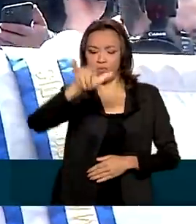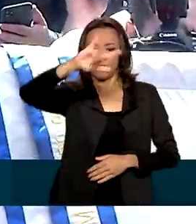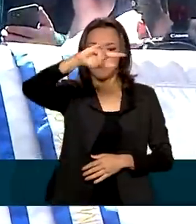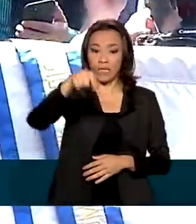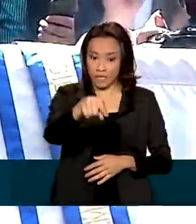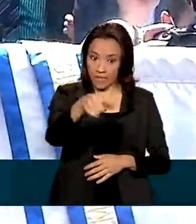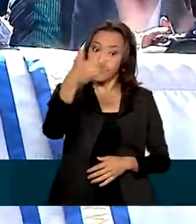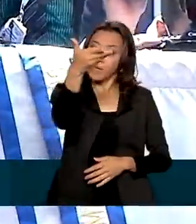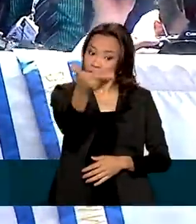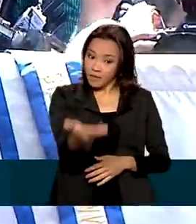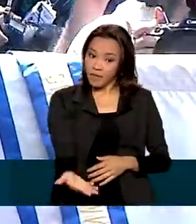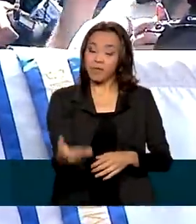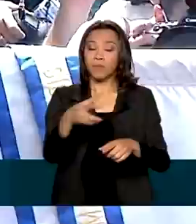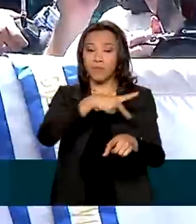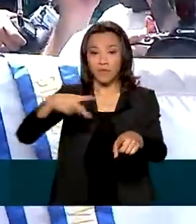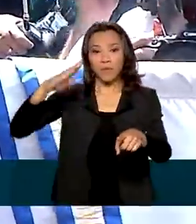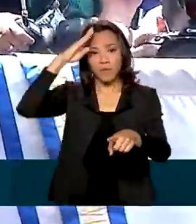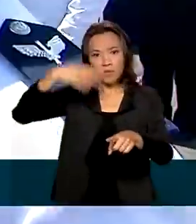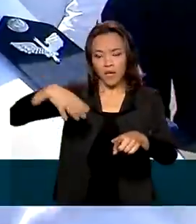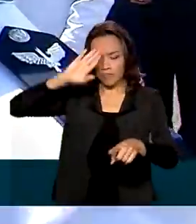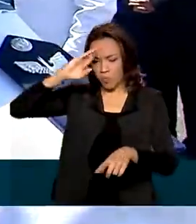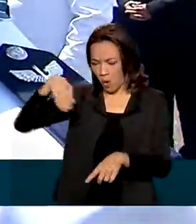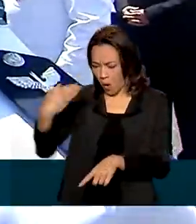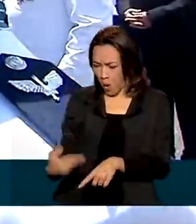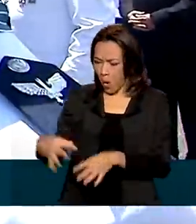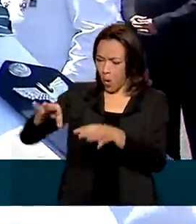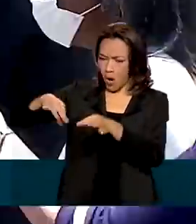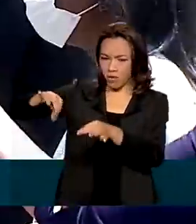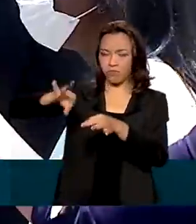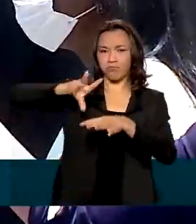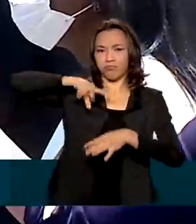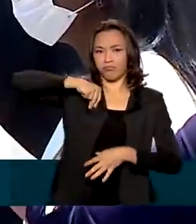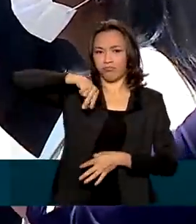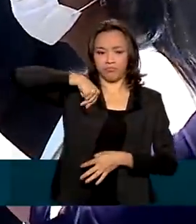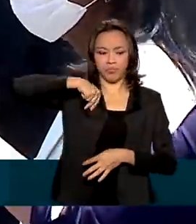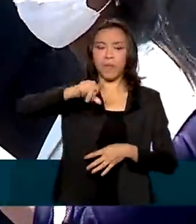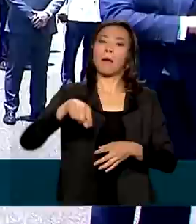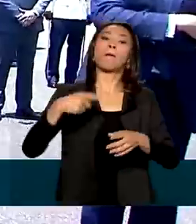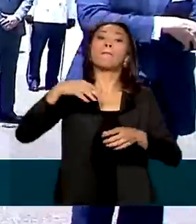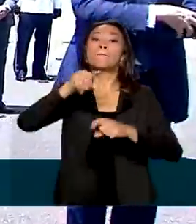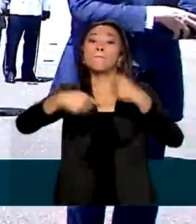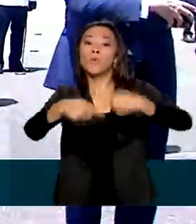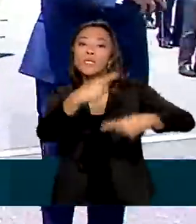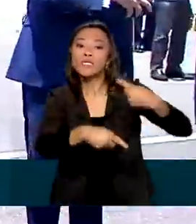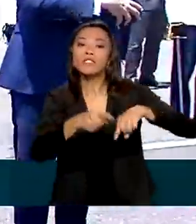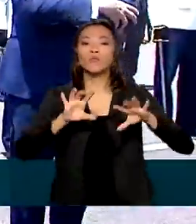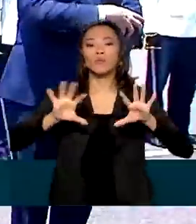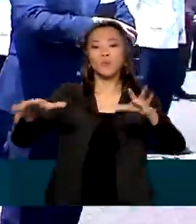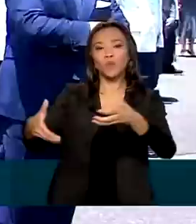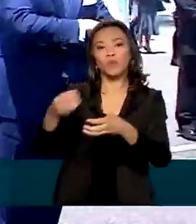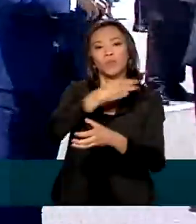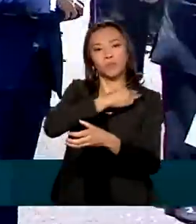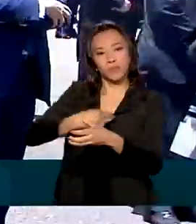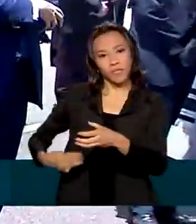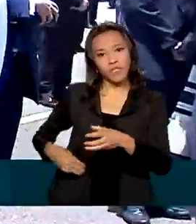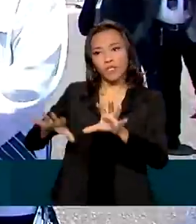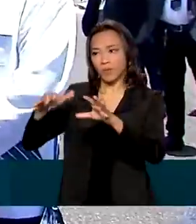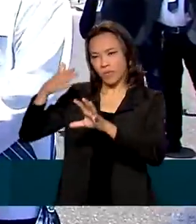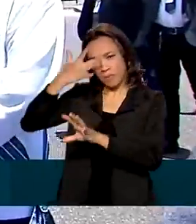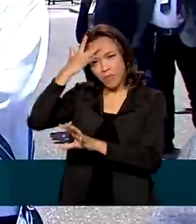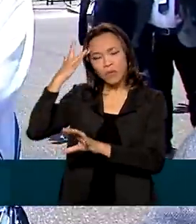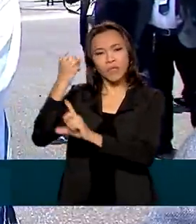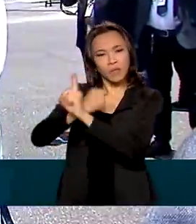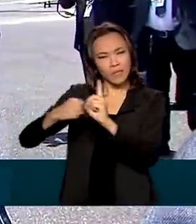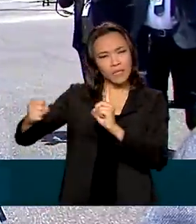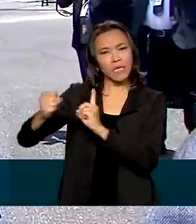condecorou com a ordem do mérito militares, políticos, ministros e personalidades civis